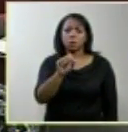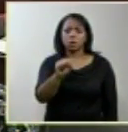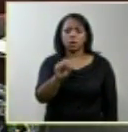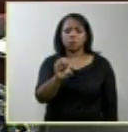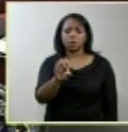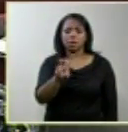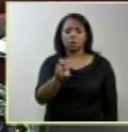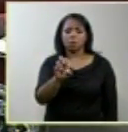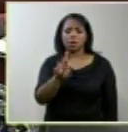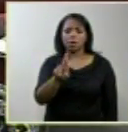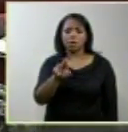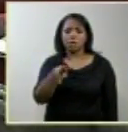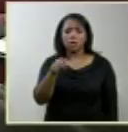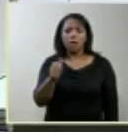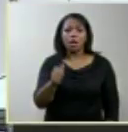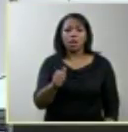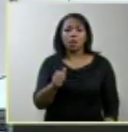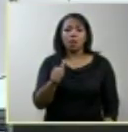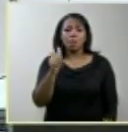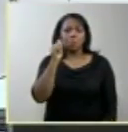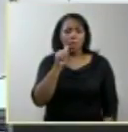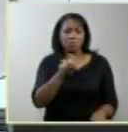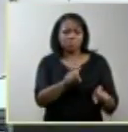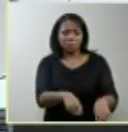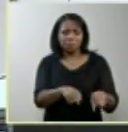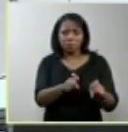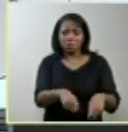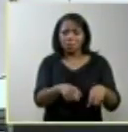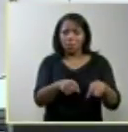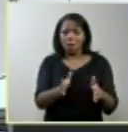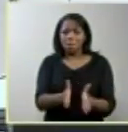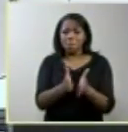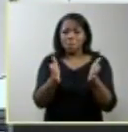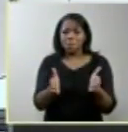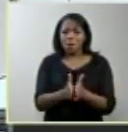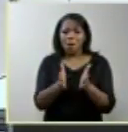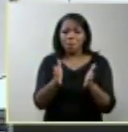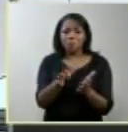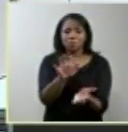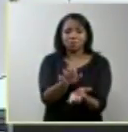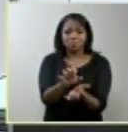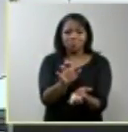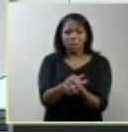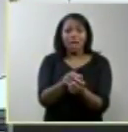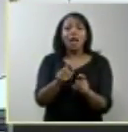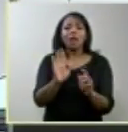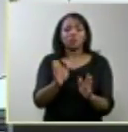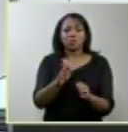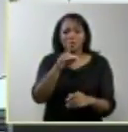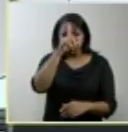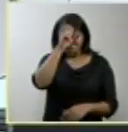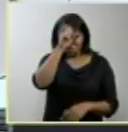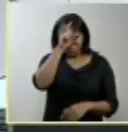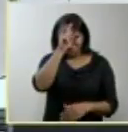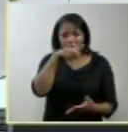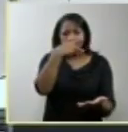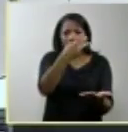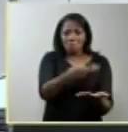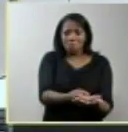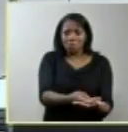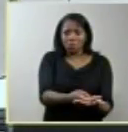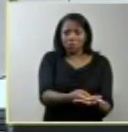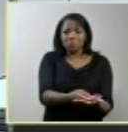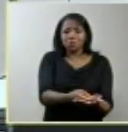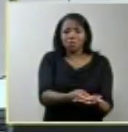severina é uma agricultora pobre do brejo pernambucano e ela estava internada em um hospital público